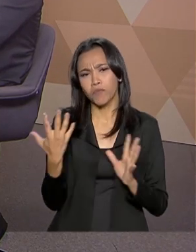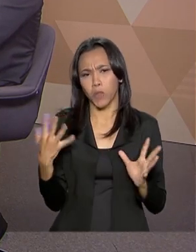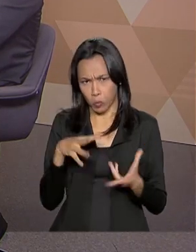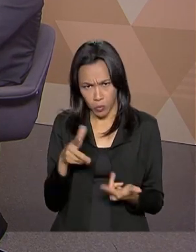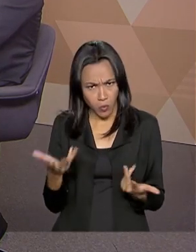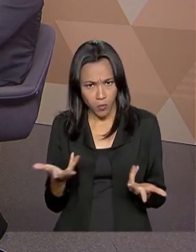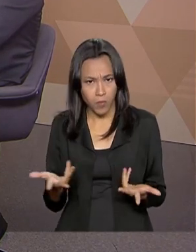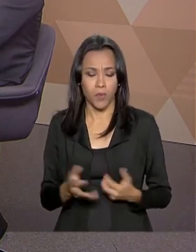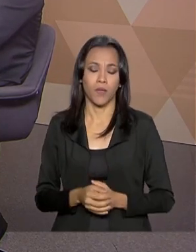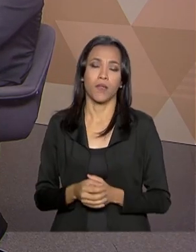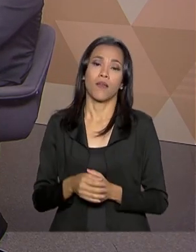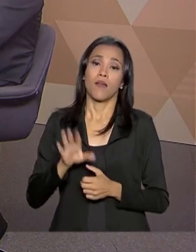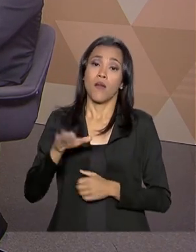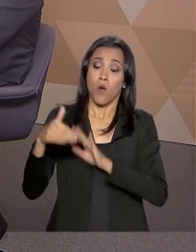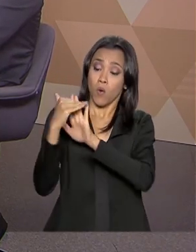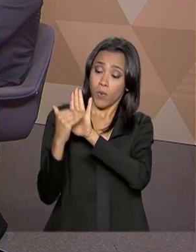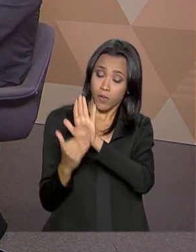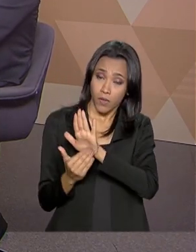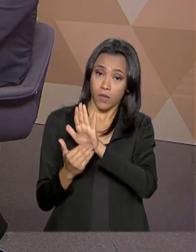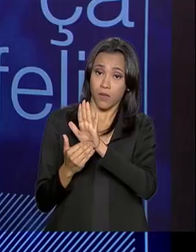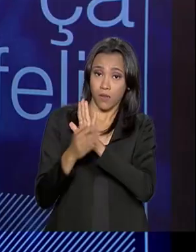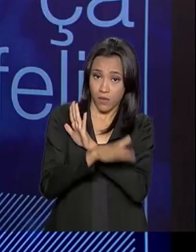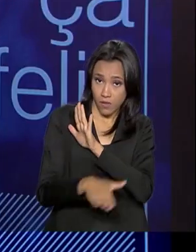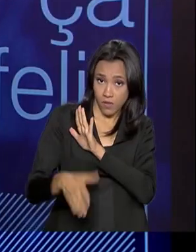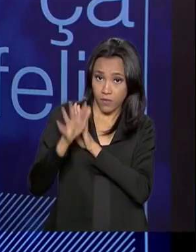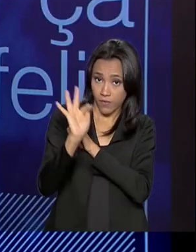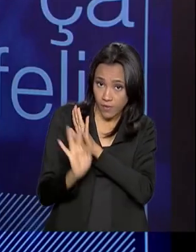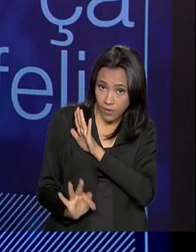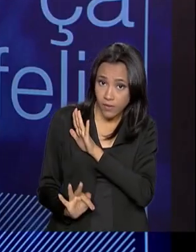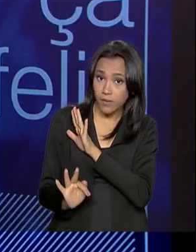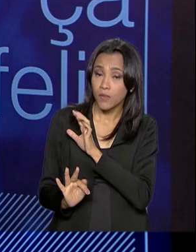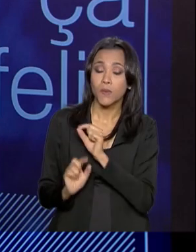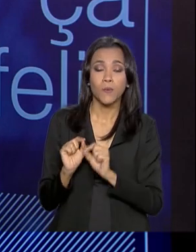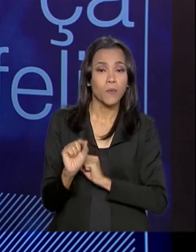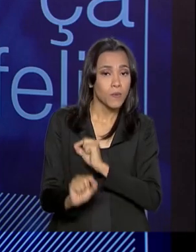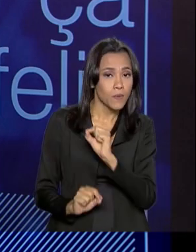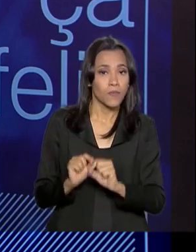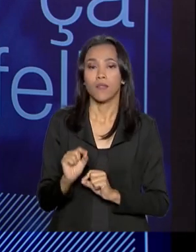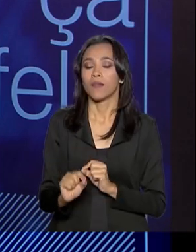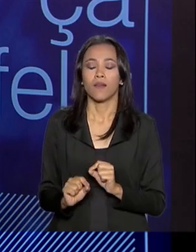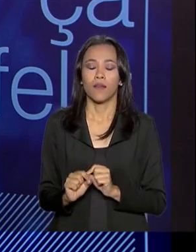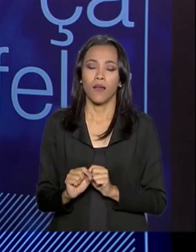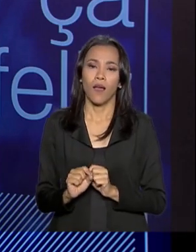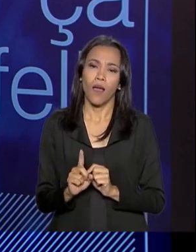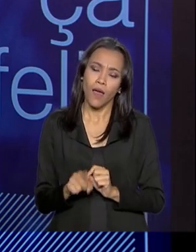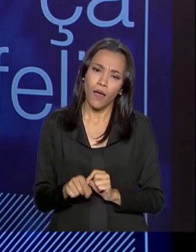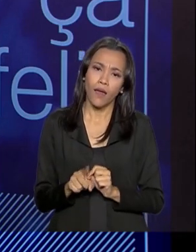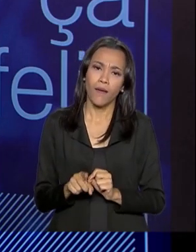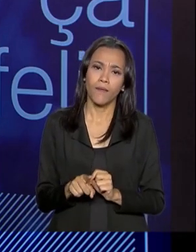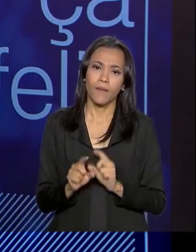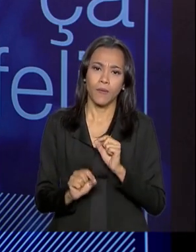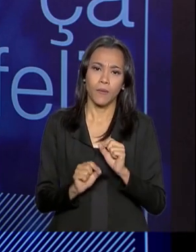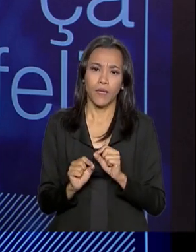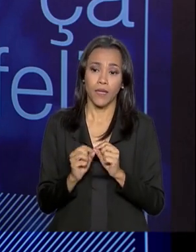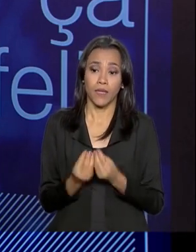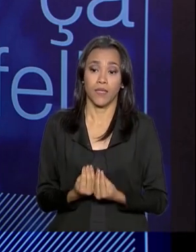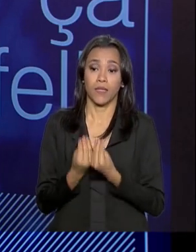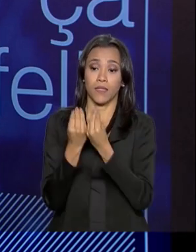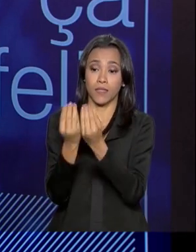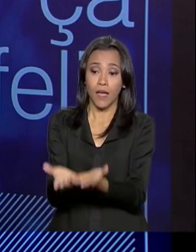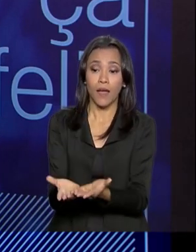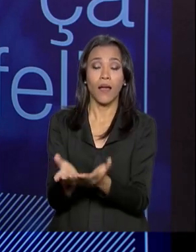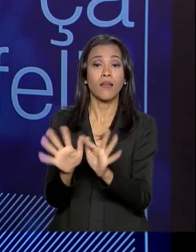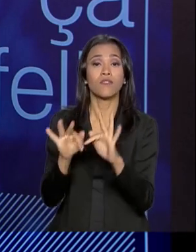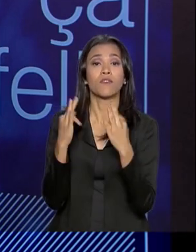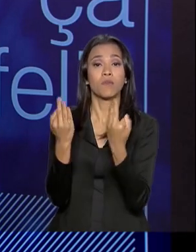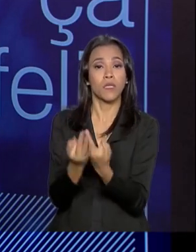O programa do Criança Feliz é um programa que leva, que proporciona às famílias mais pobres